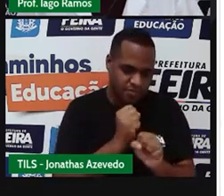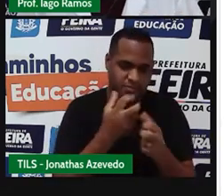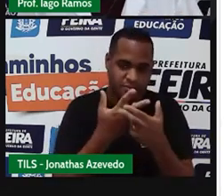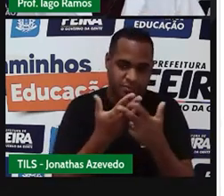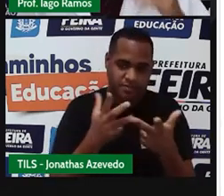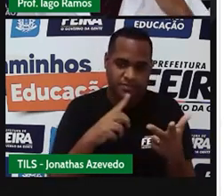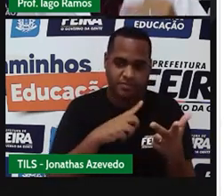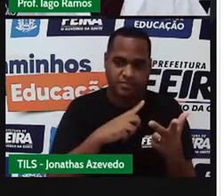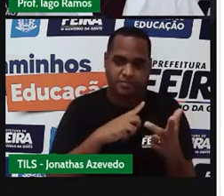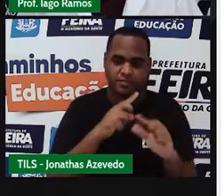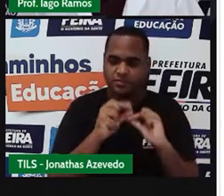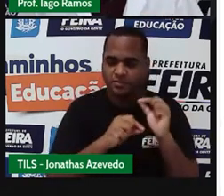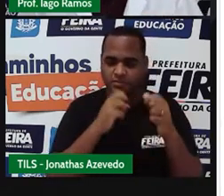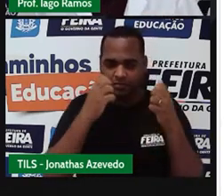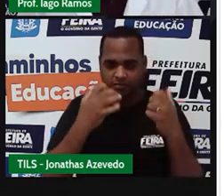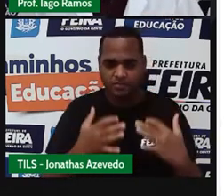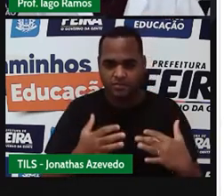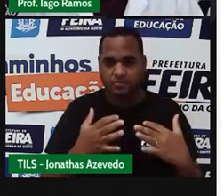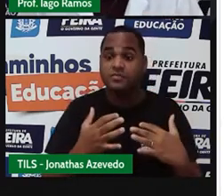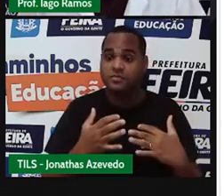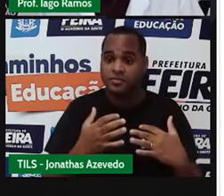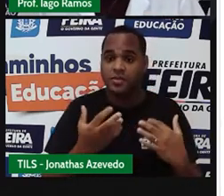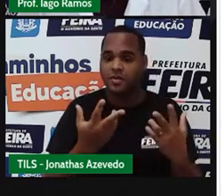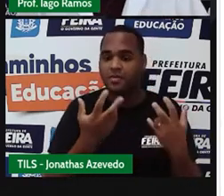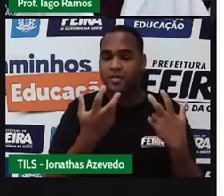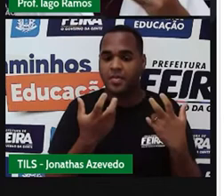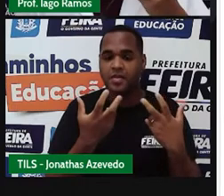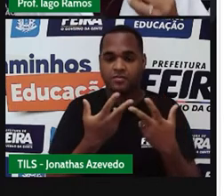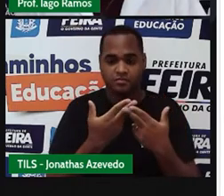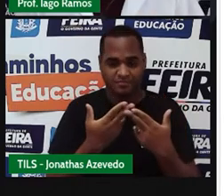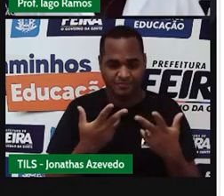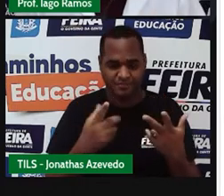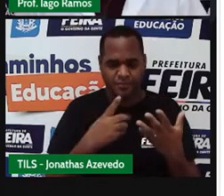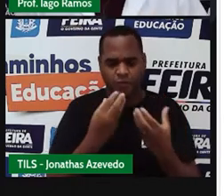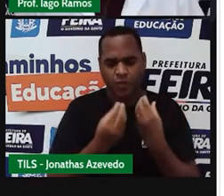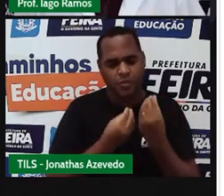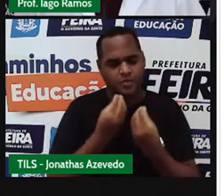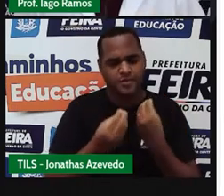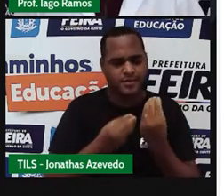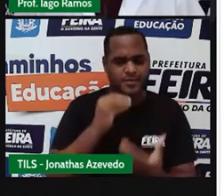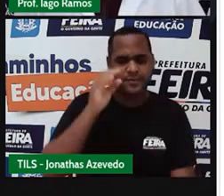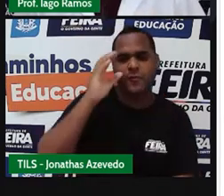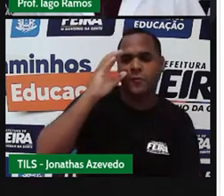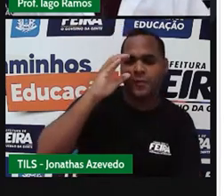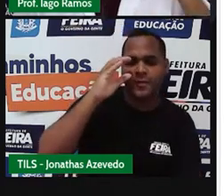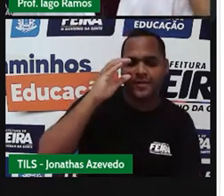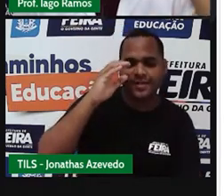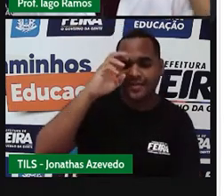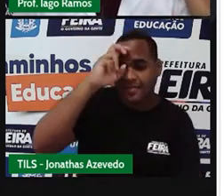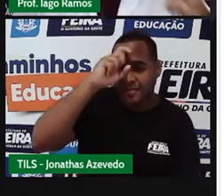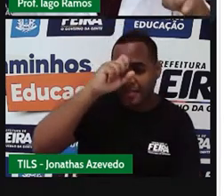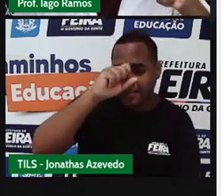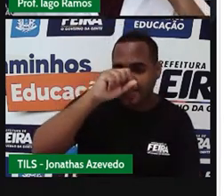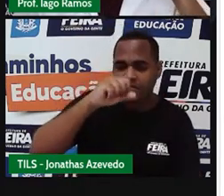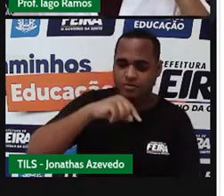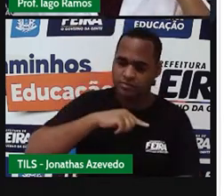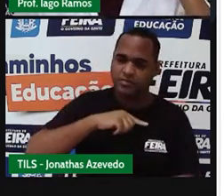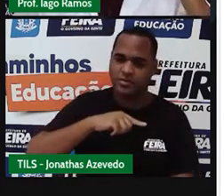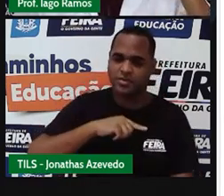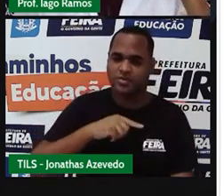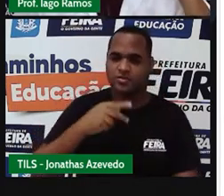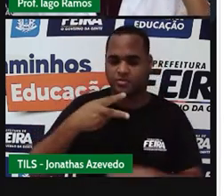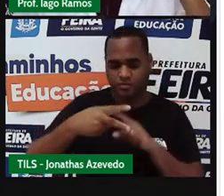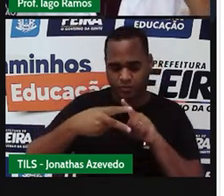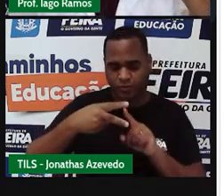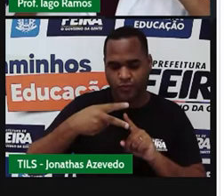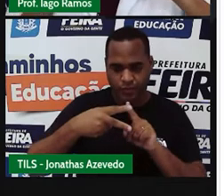e tente perceber coisas curiosas que acontecem ali. Tem duas coisas